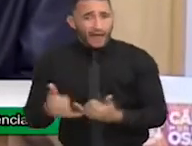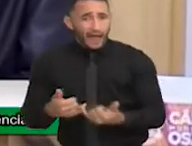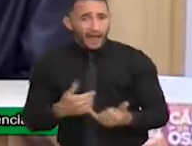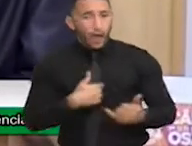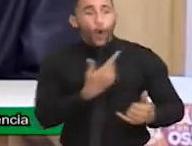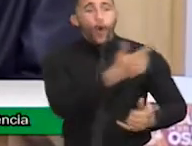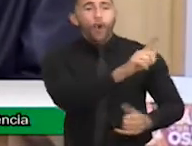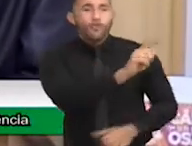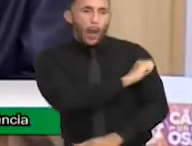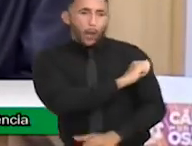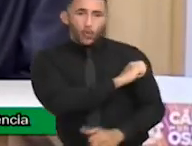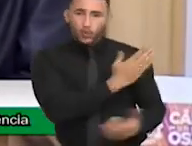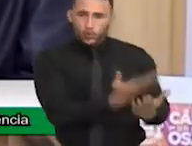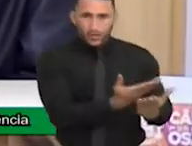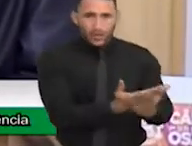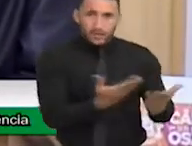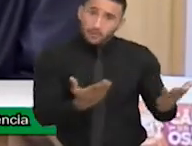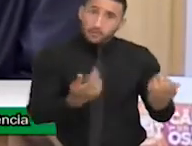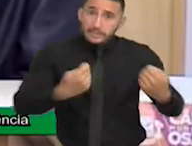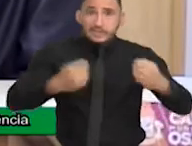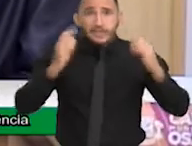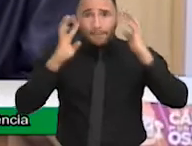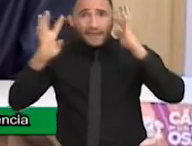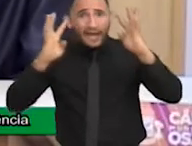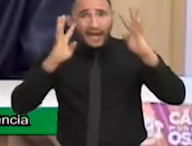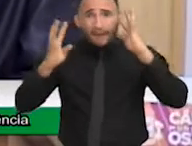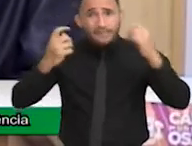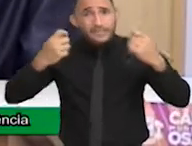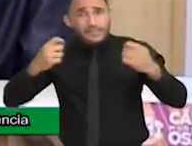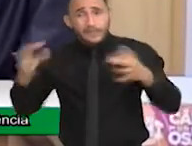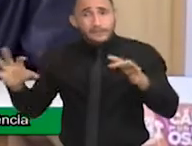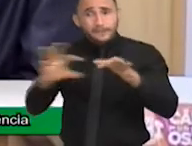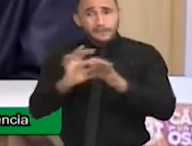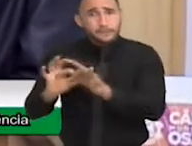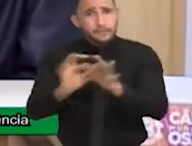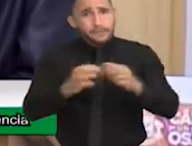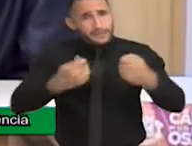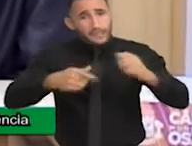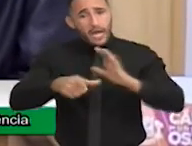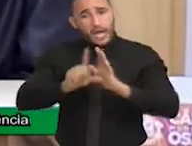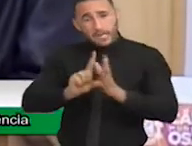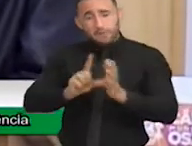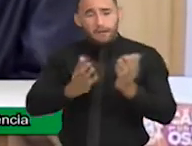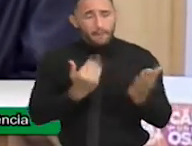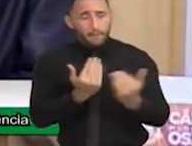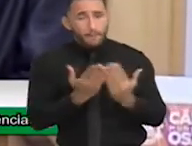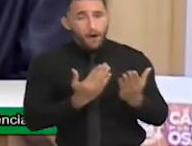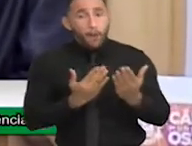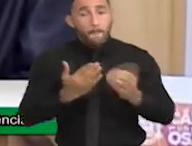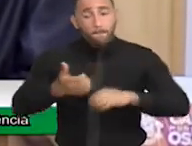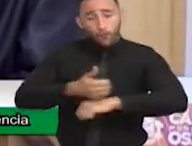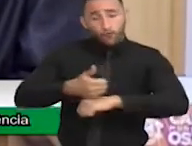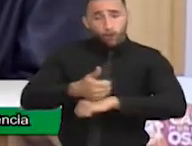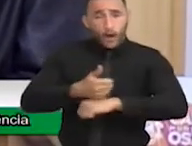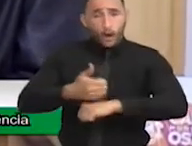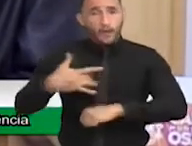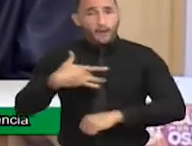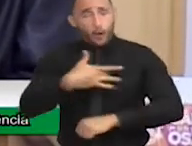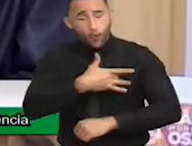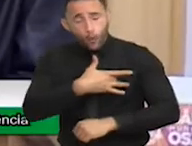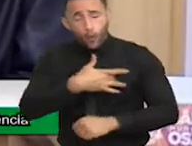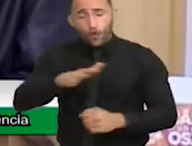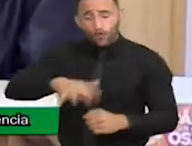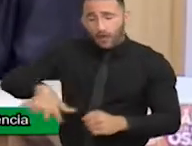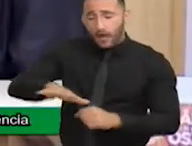precisa ser refletido, precisa ser contextualizado, precisa ser dialogado. E o profissional da saúde, da educação, da